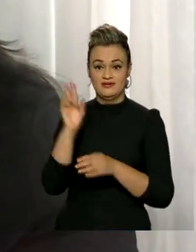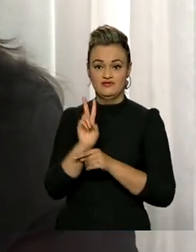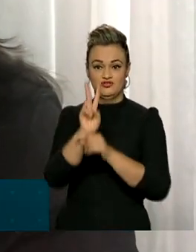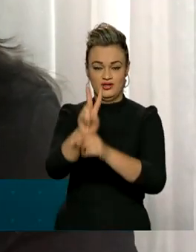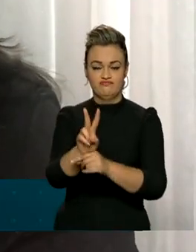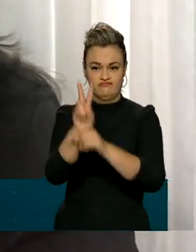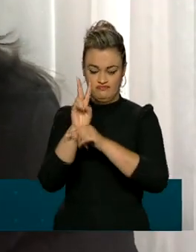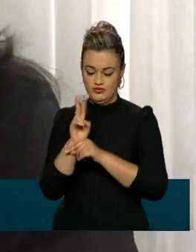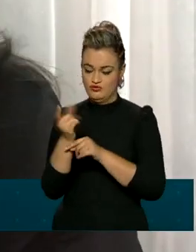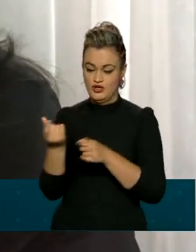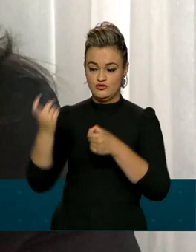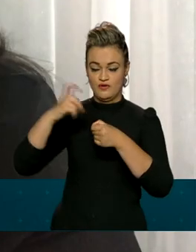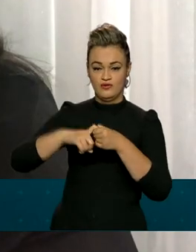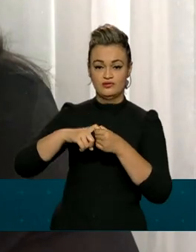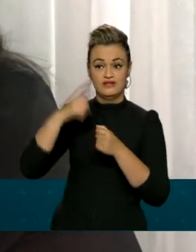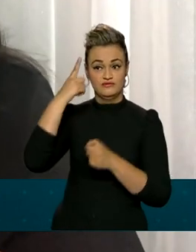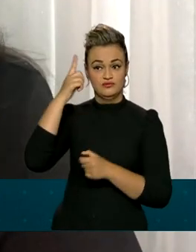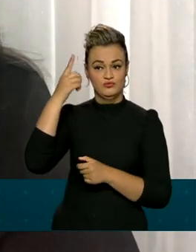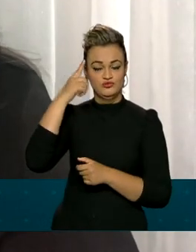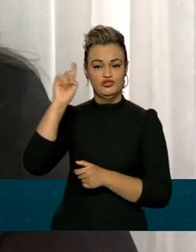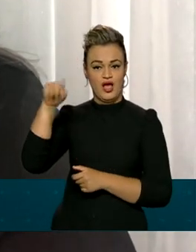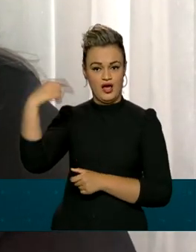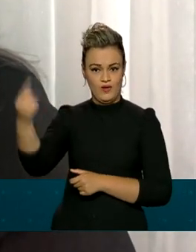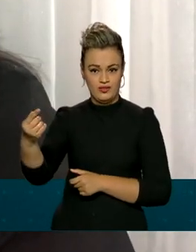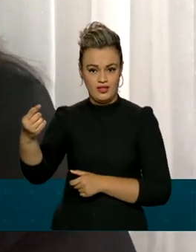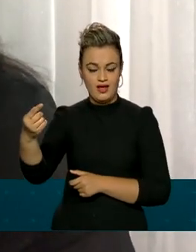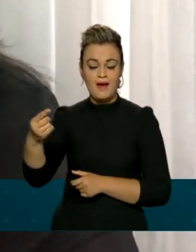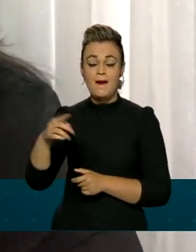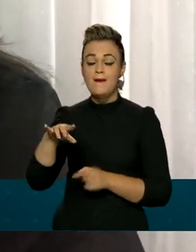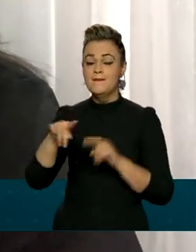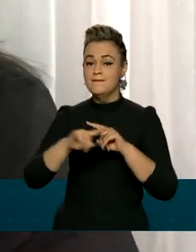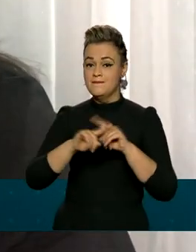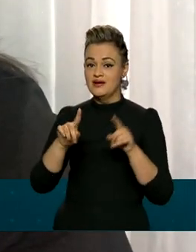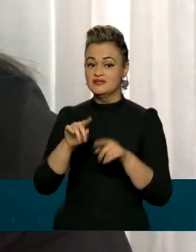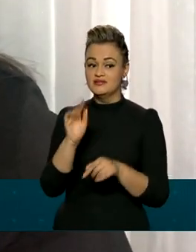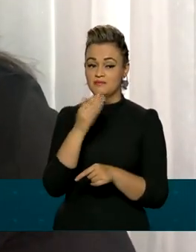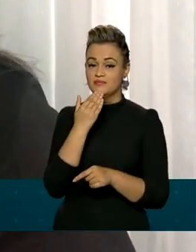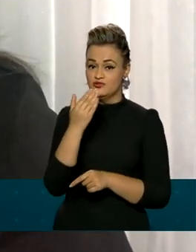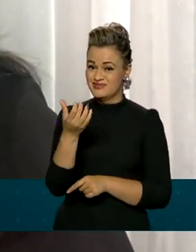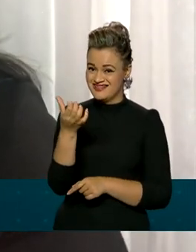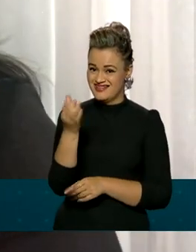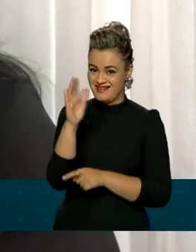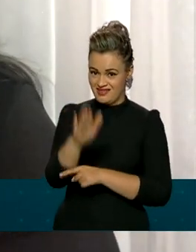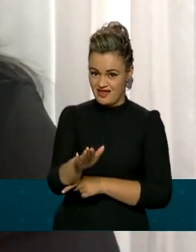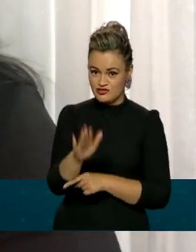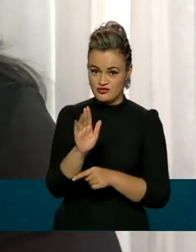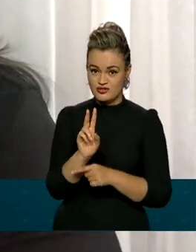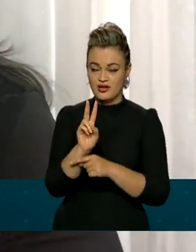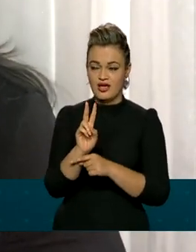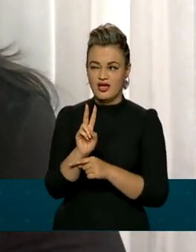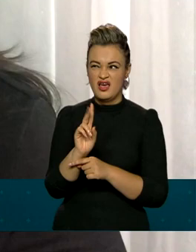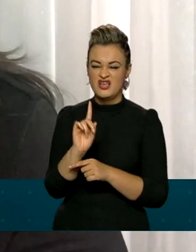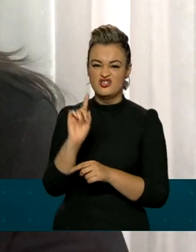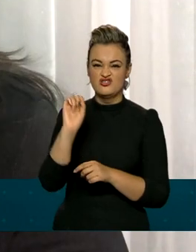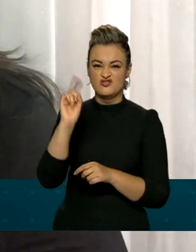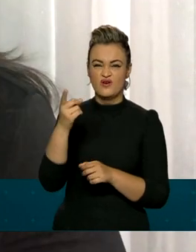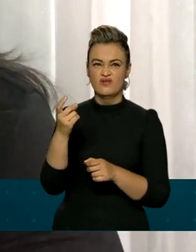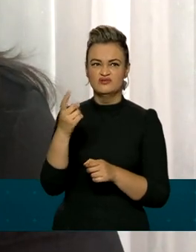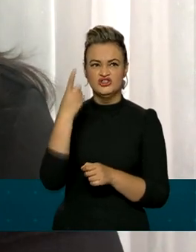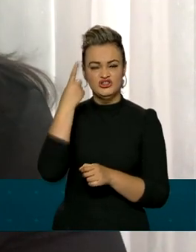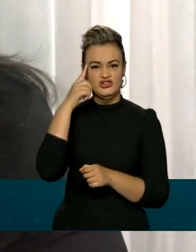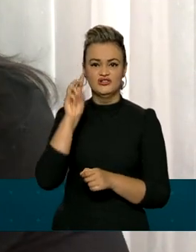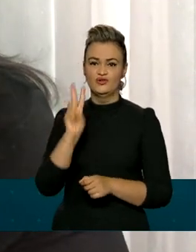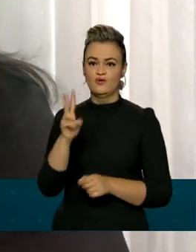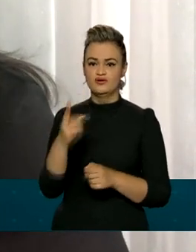o dinheiro só caía na conta no dia seguinte. E para pedidos após as seis horas da tarde, o dinheiro só era liberado depois de dois